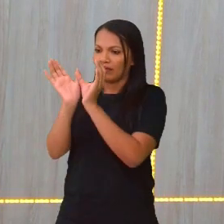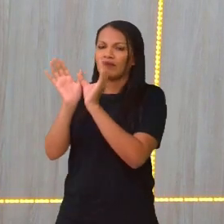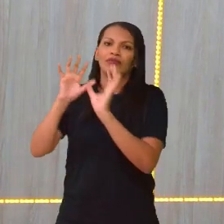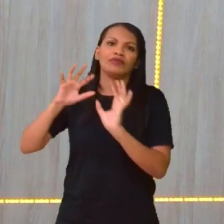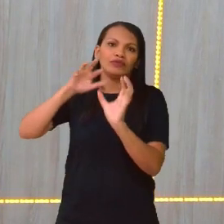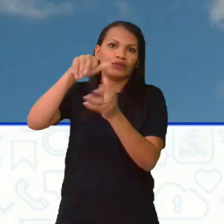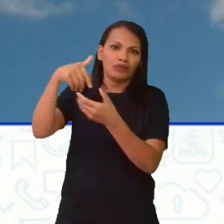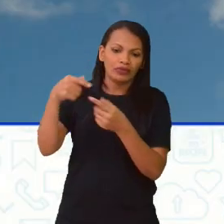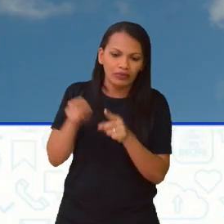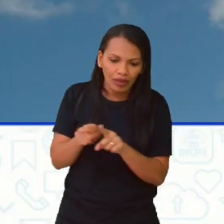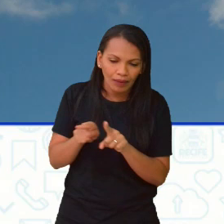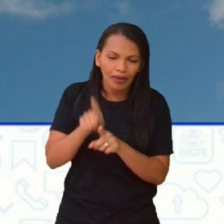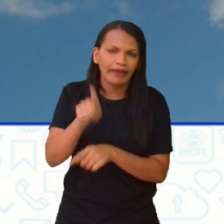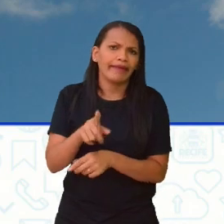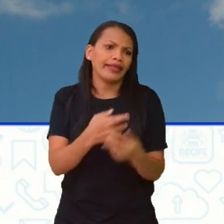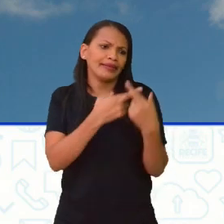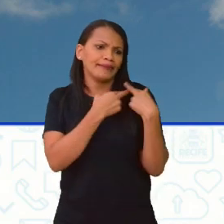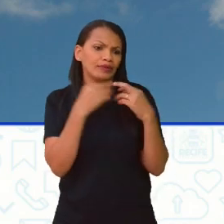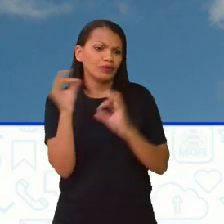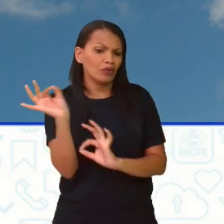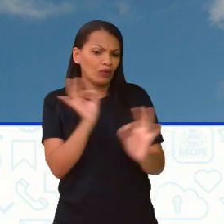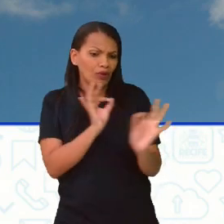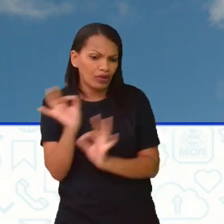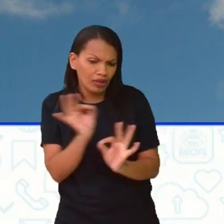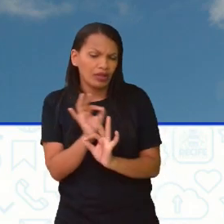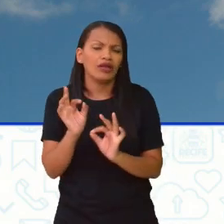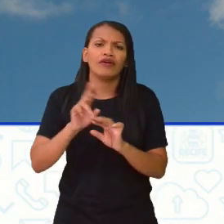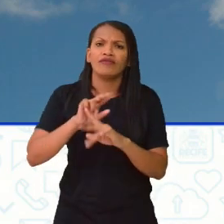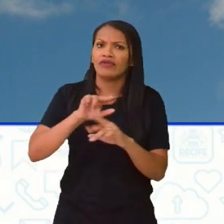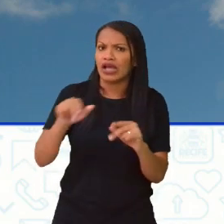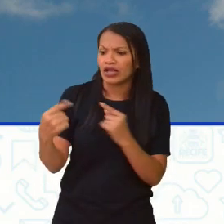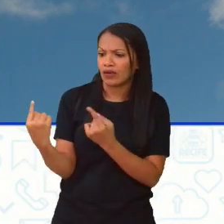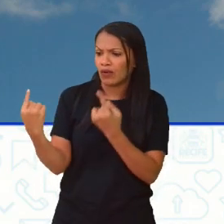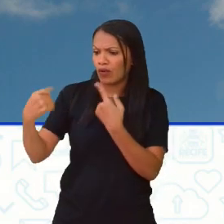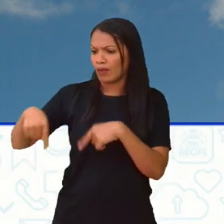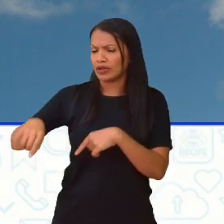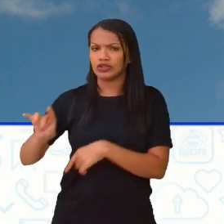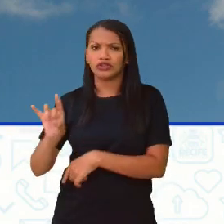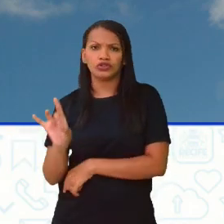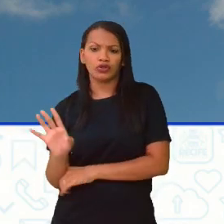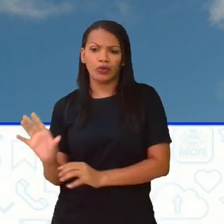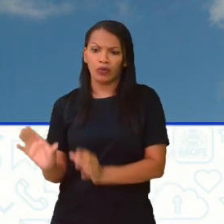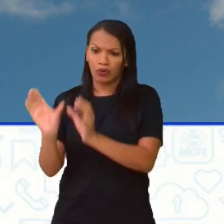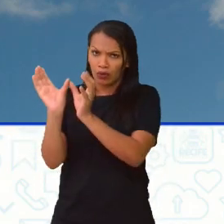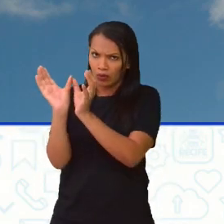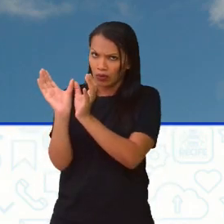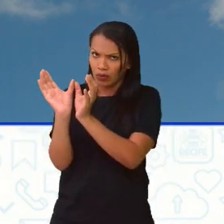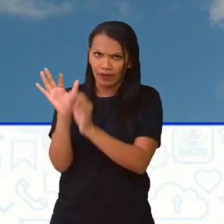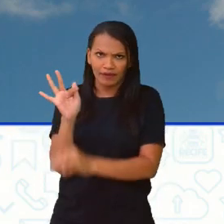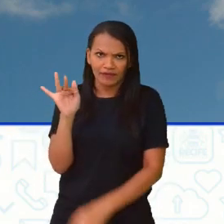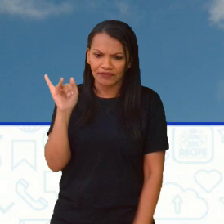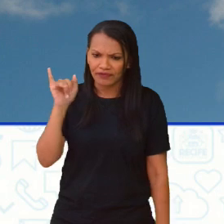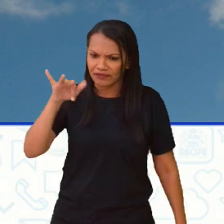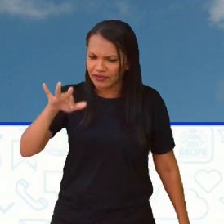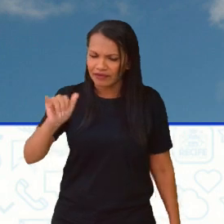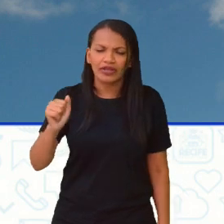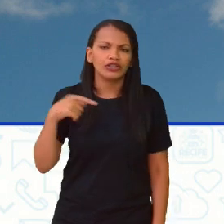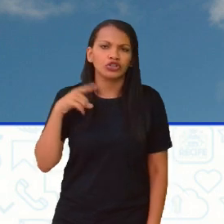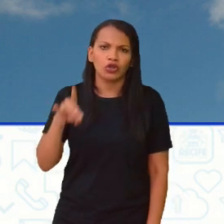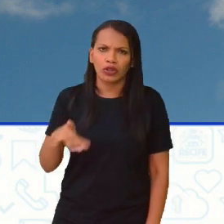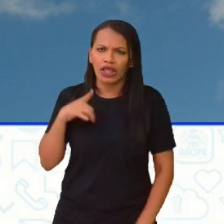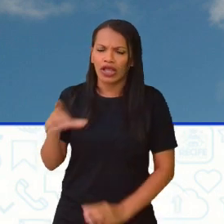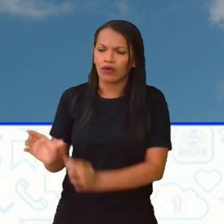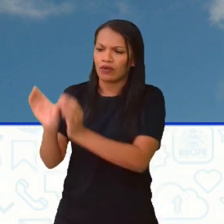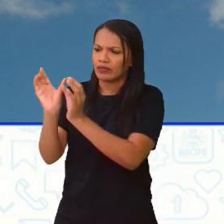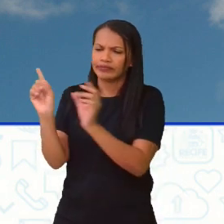FIFA também é responsável por organizar diversas competições. Olha aí, nem só de Copa do Mundo sobrevive a FIFA. A gente também